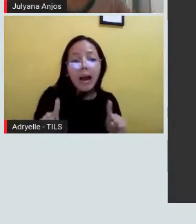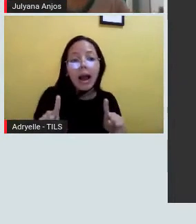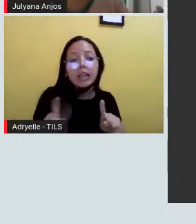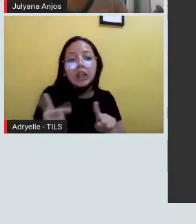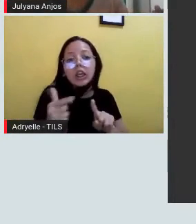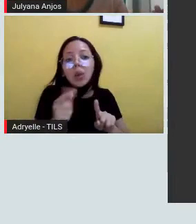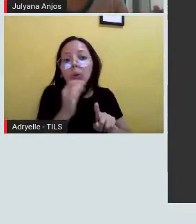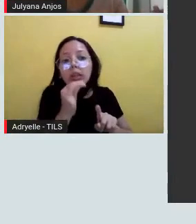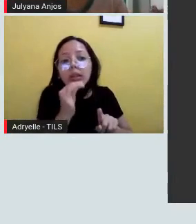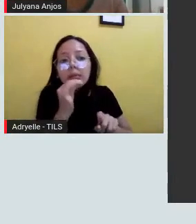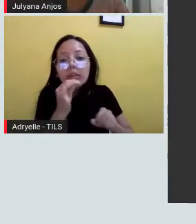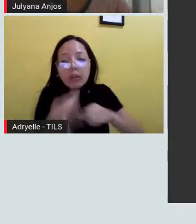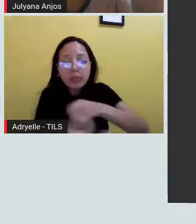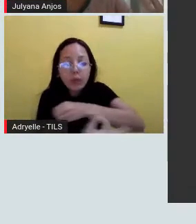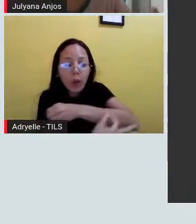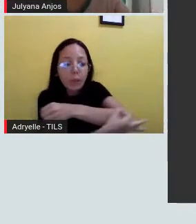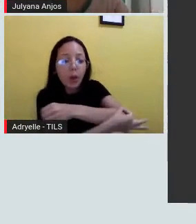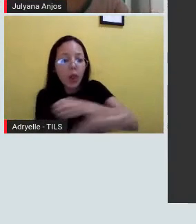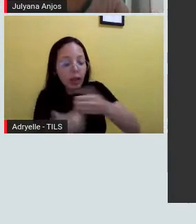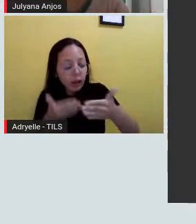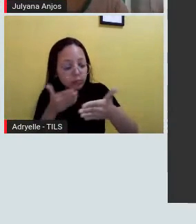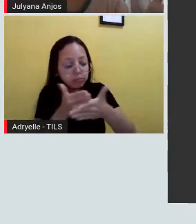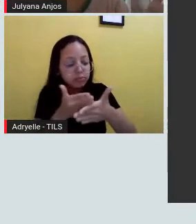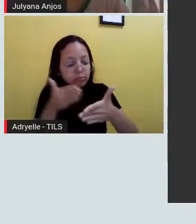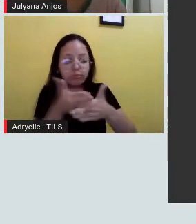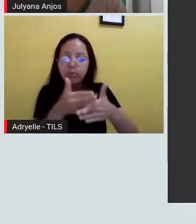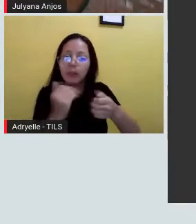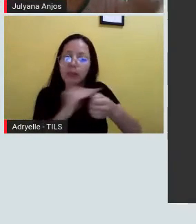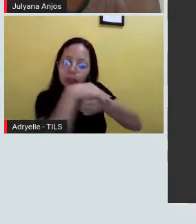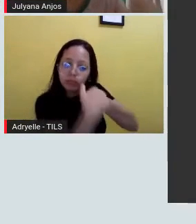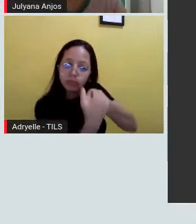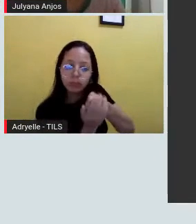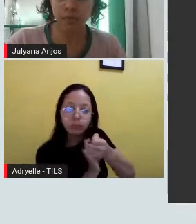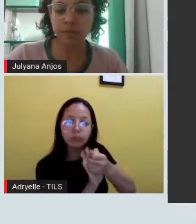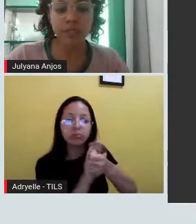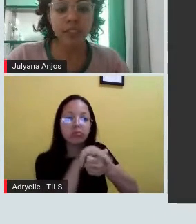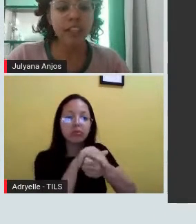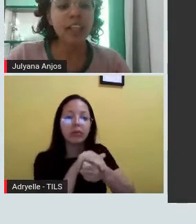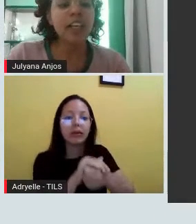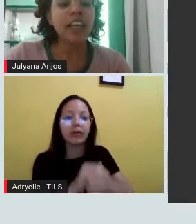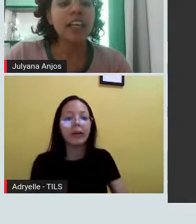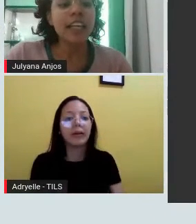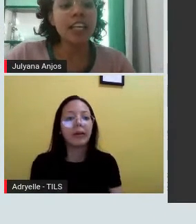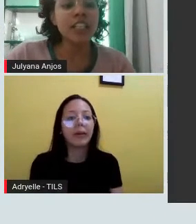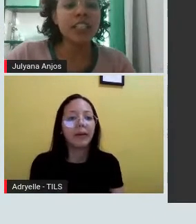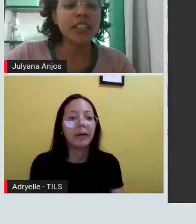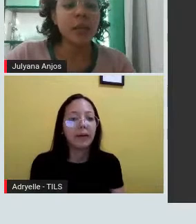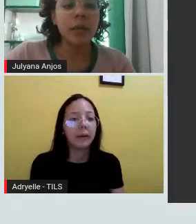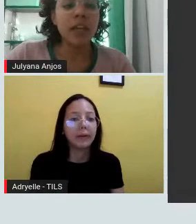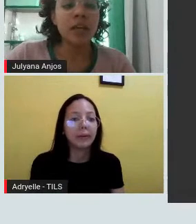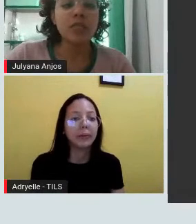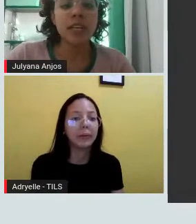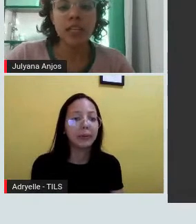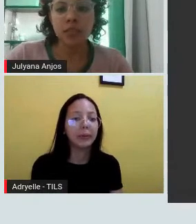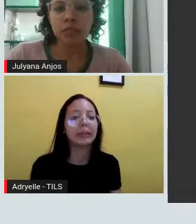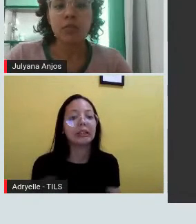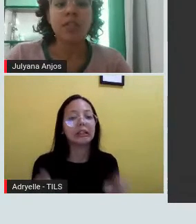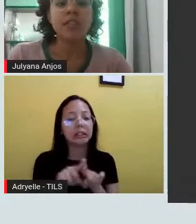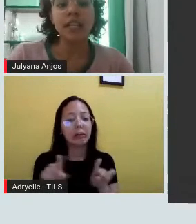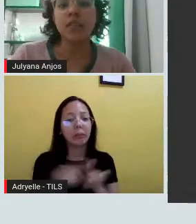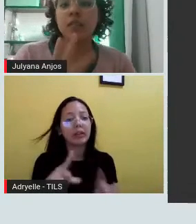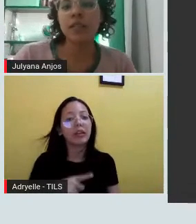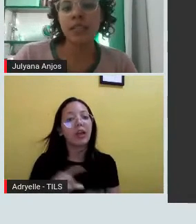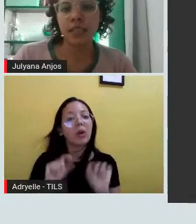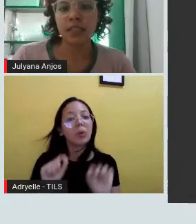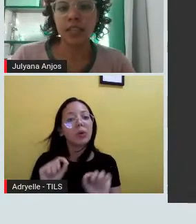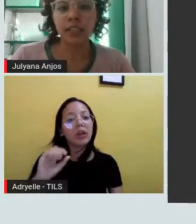filtração dessas nossas moléculas. Tá? Pra que nem tudo entre também. Porque se tudo entrar, vai ficar uma bagunça. E a gente tem também os cerídeos.